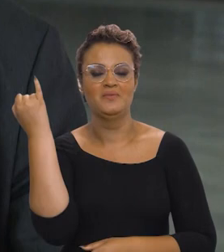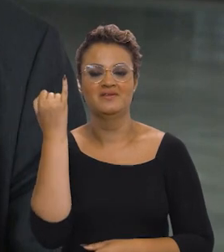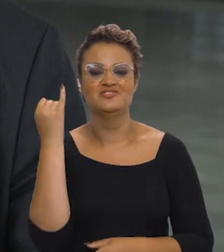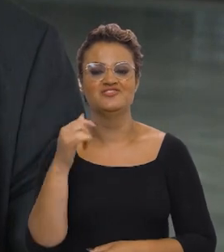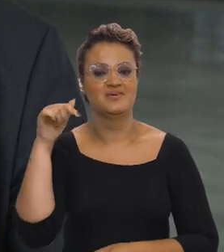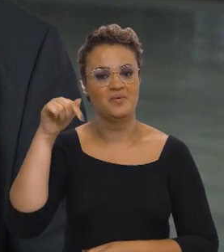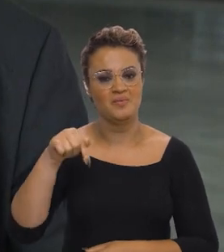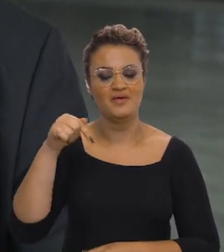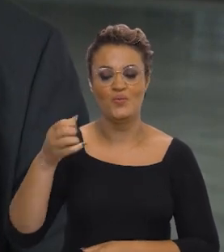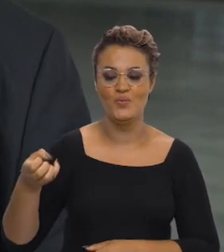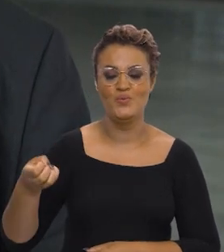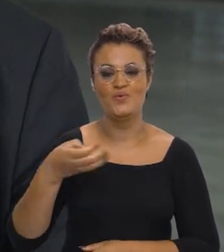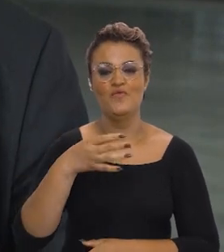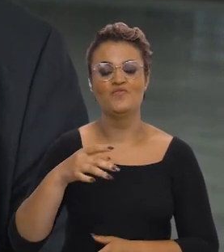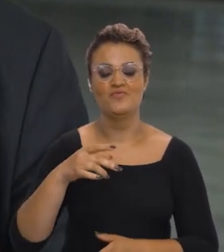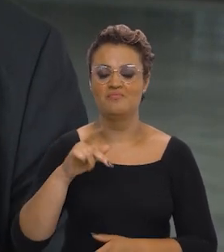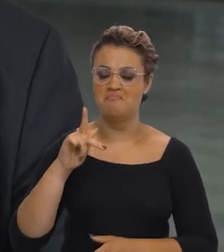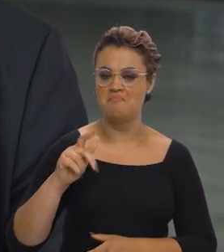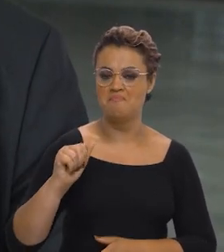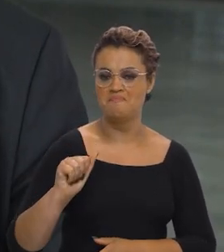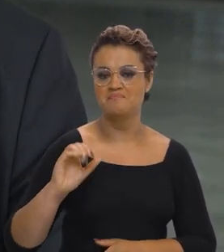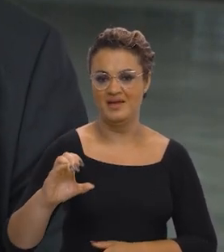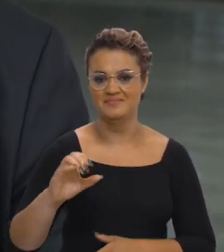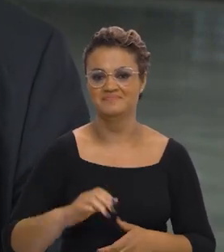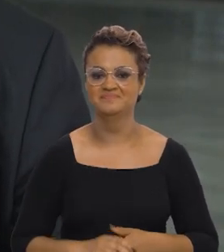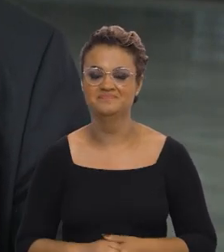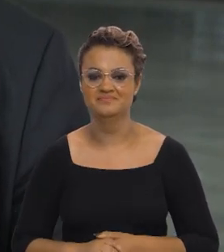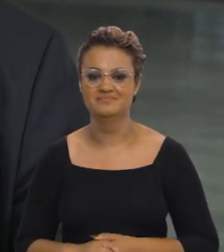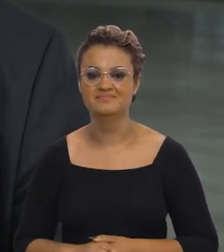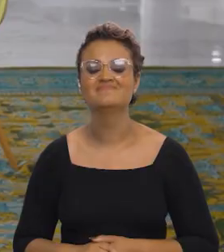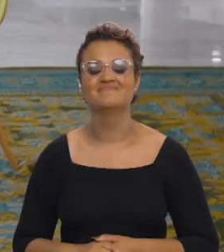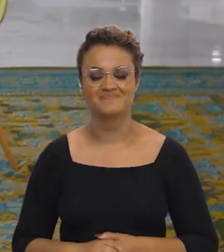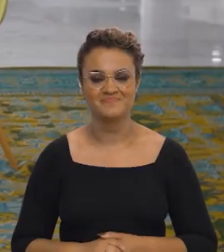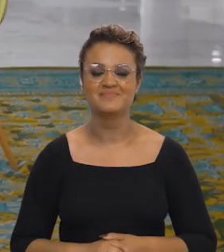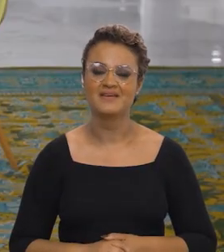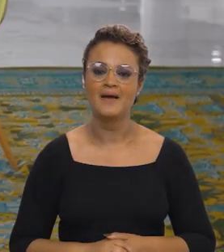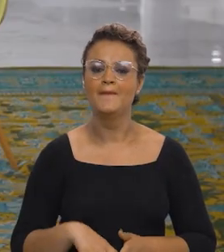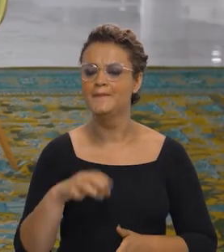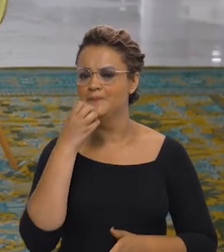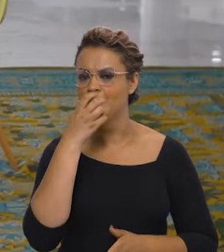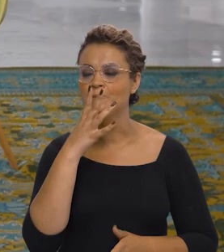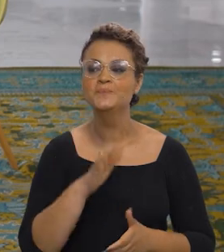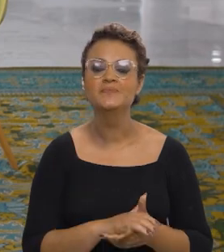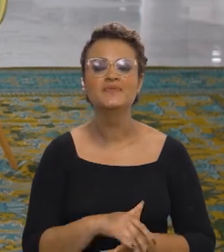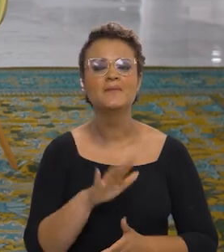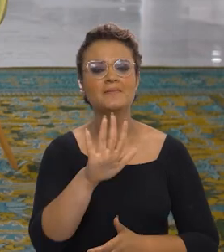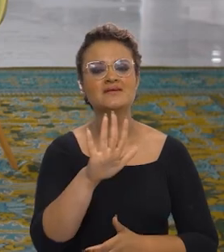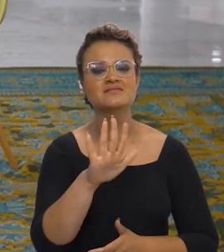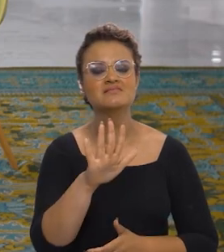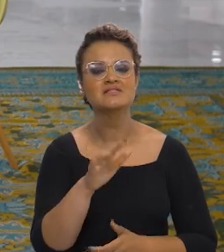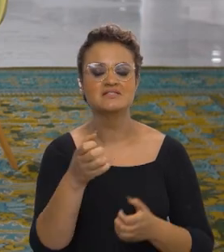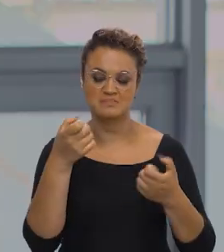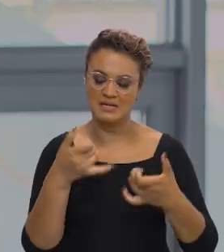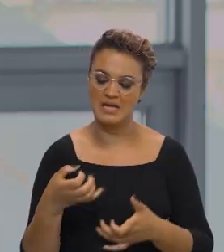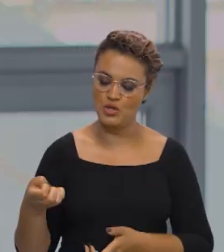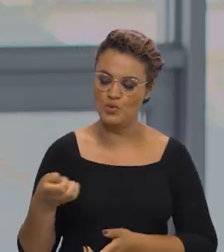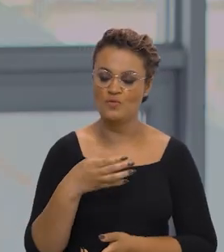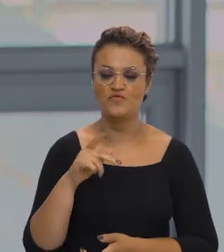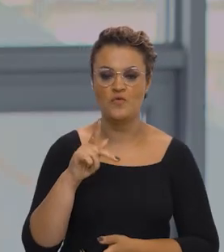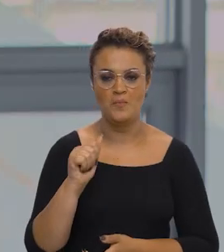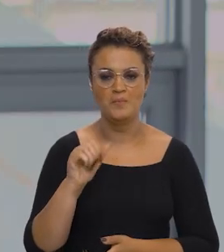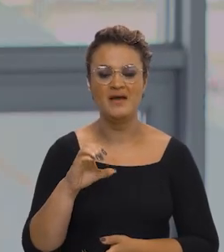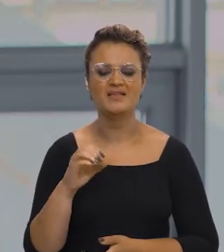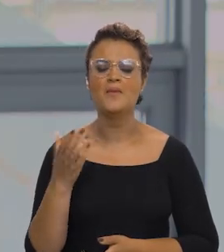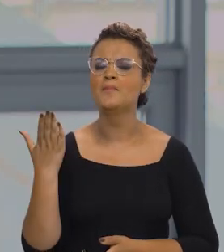programa tão importante como o novo Programa de Aceleração do Crescimento, novo PAC. Ótimo, então para a gente começar falando do